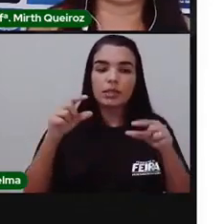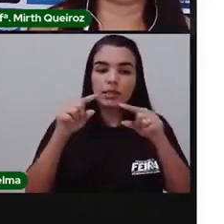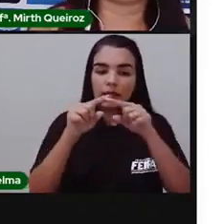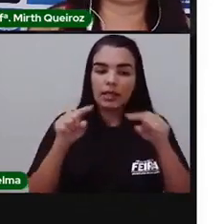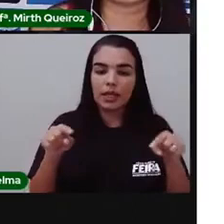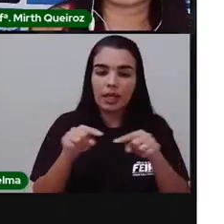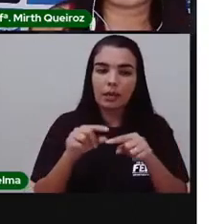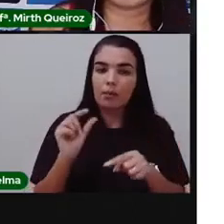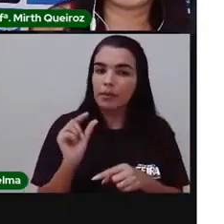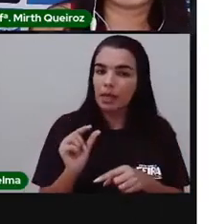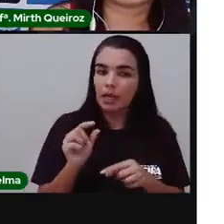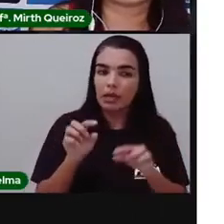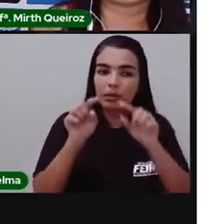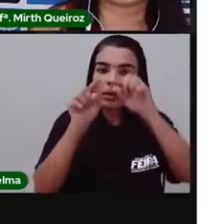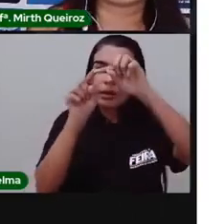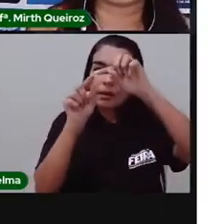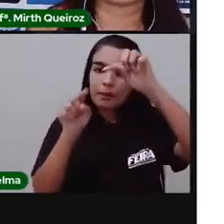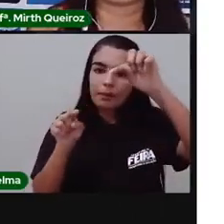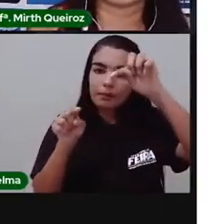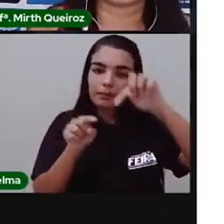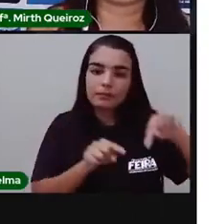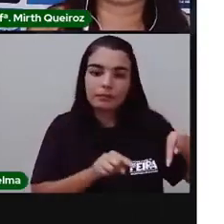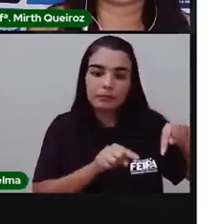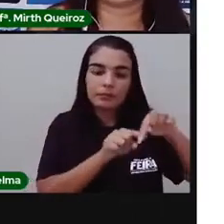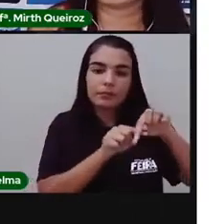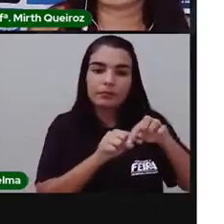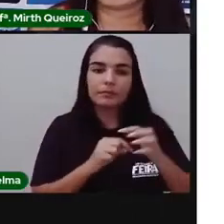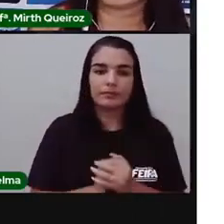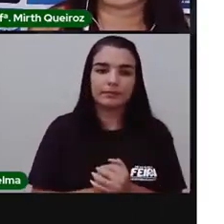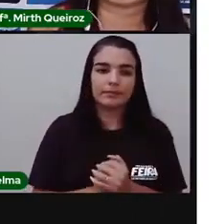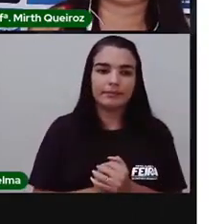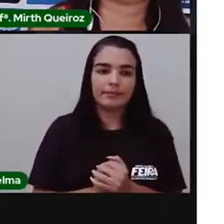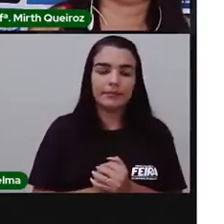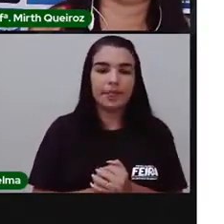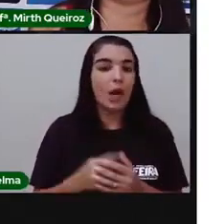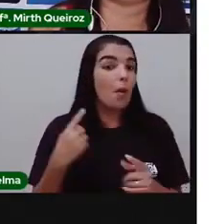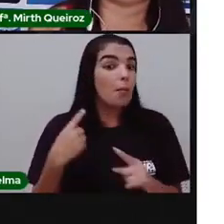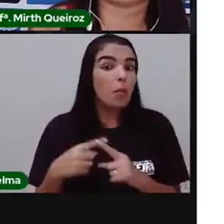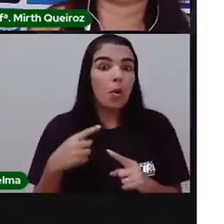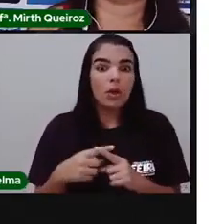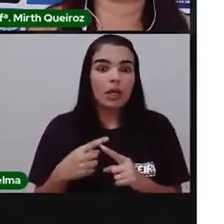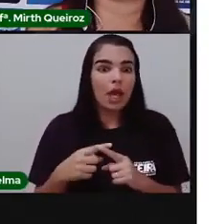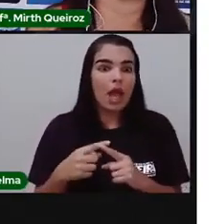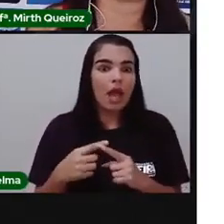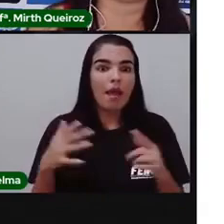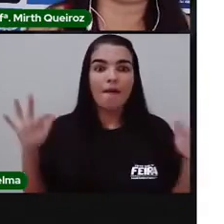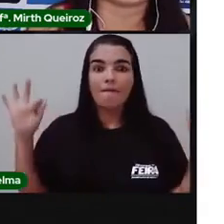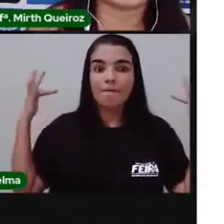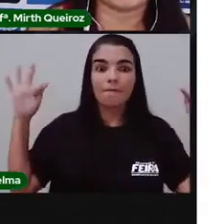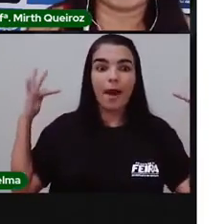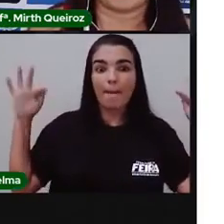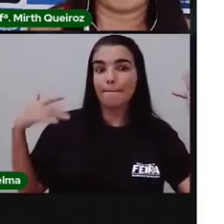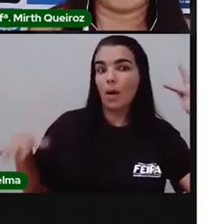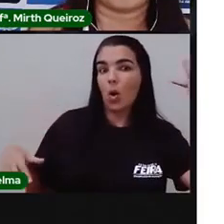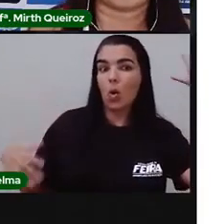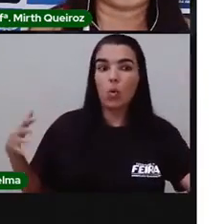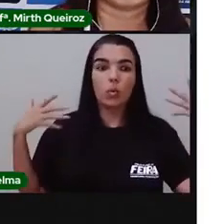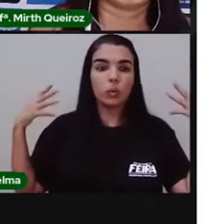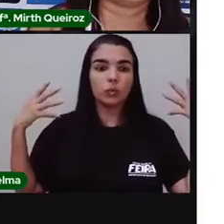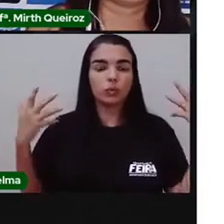benefícios do tangrã? Por que o tangrã se tornou tão famoso assim mundialmente, né? Sendo que ele veio lá da China.